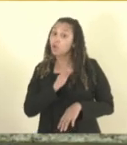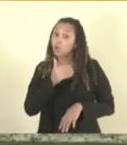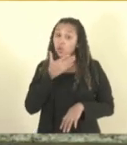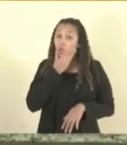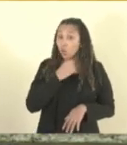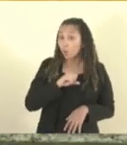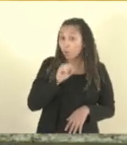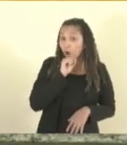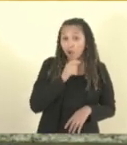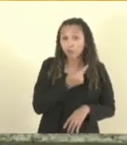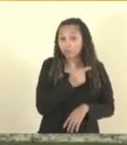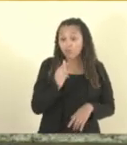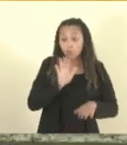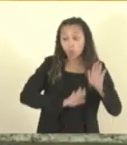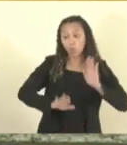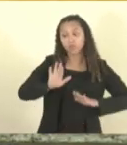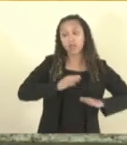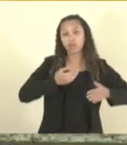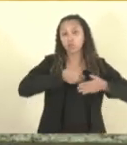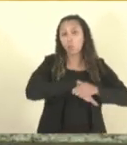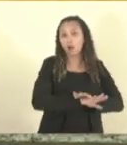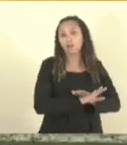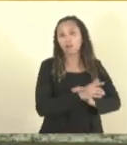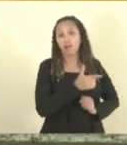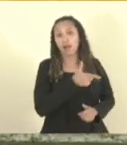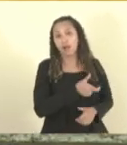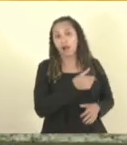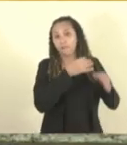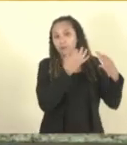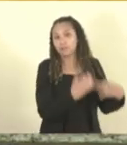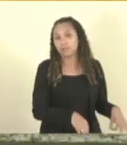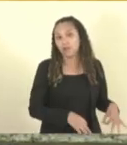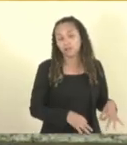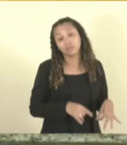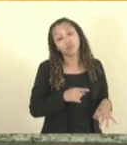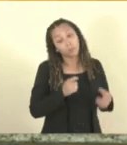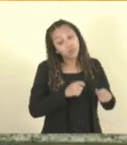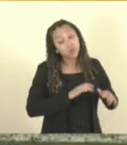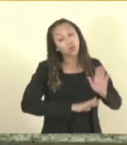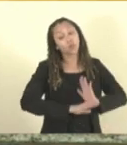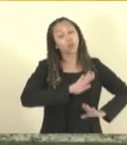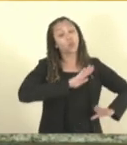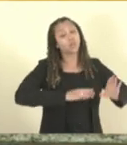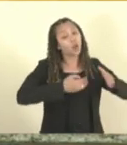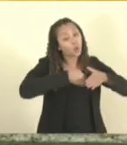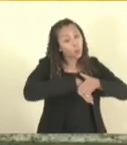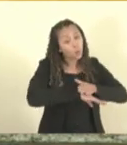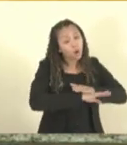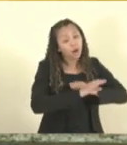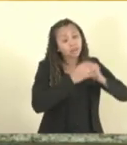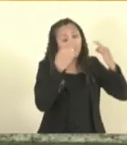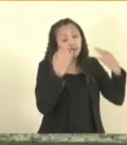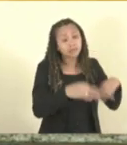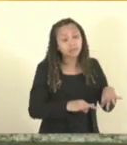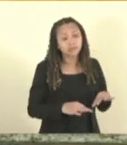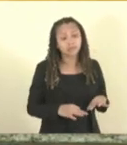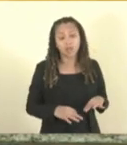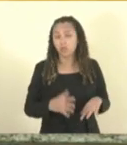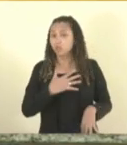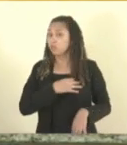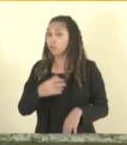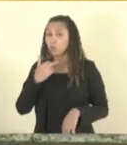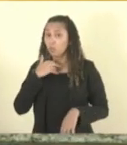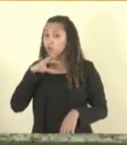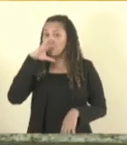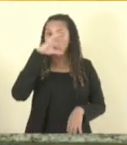cautela com a arma. Então, ele deveria ter cautela com a arma, porque nós sabemos que é um perigo muito grande se um policial